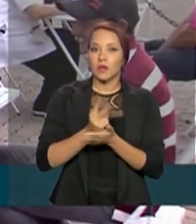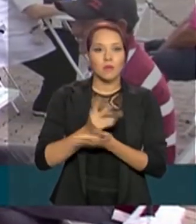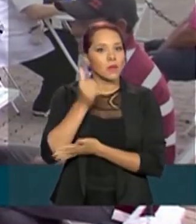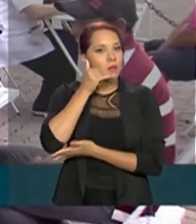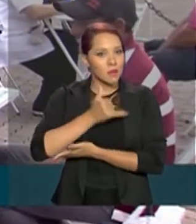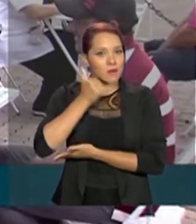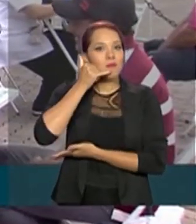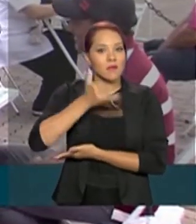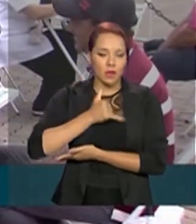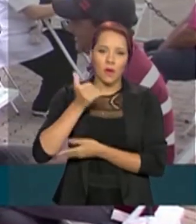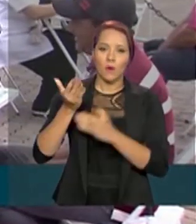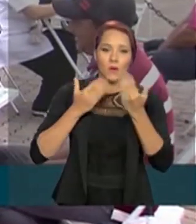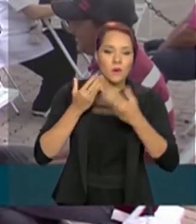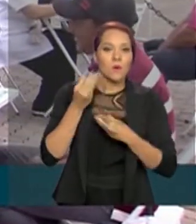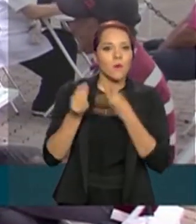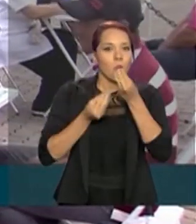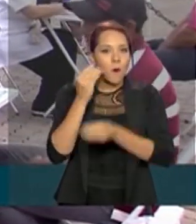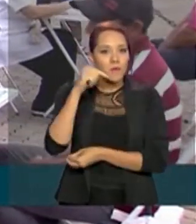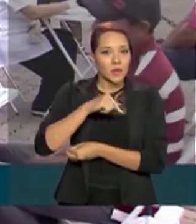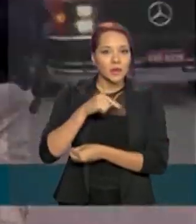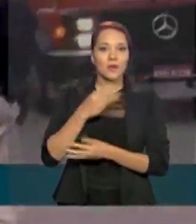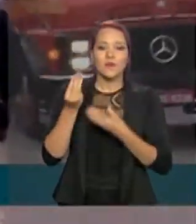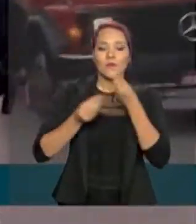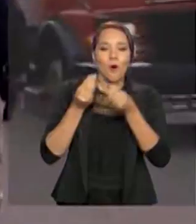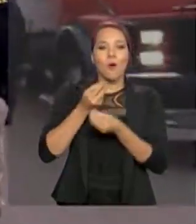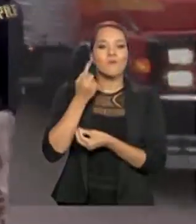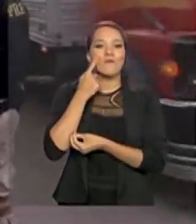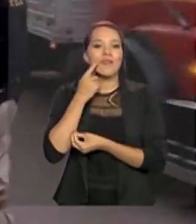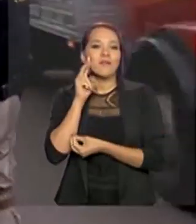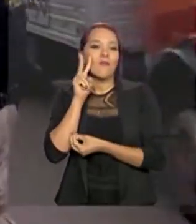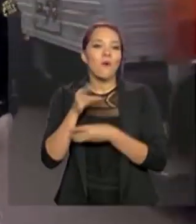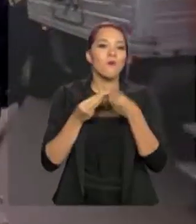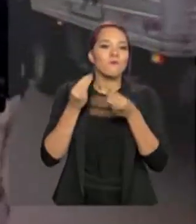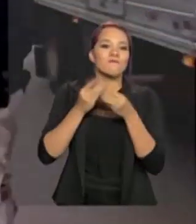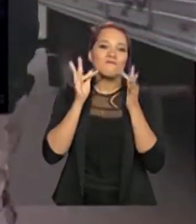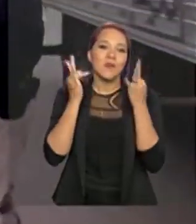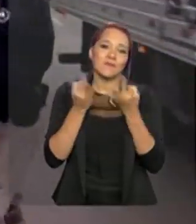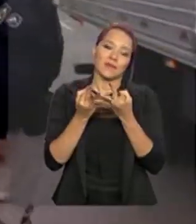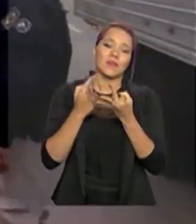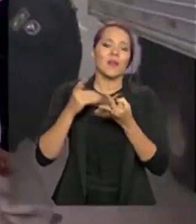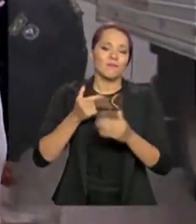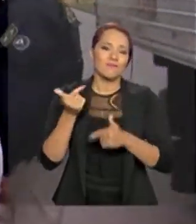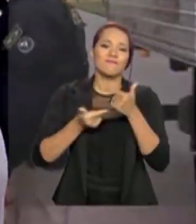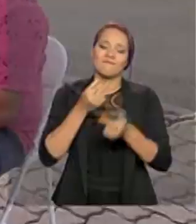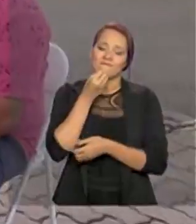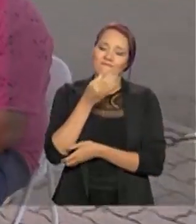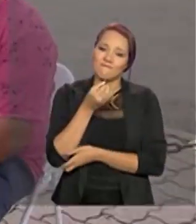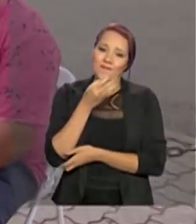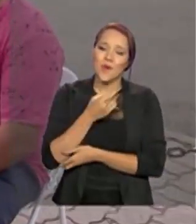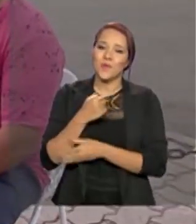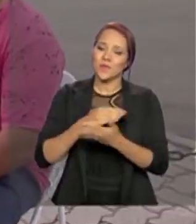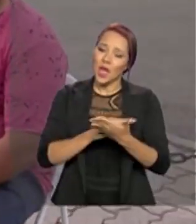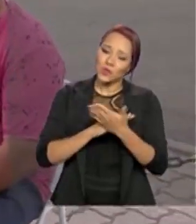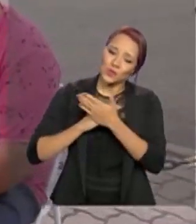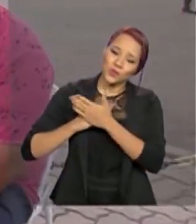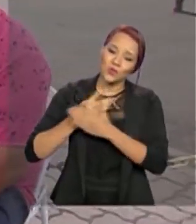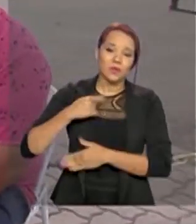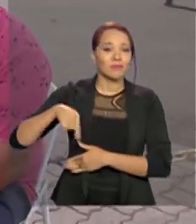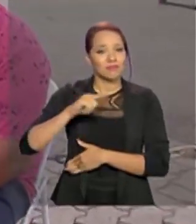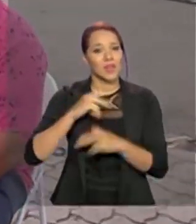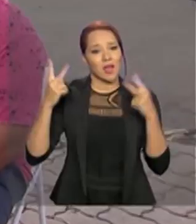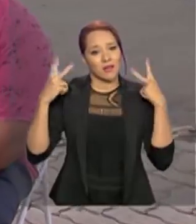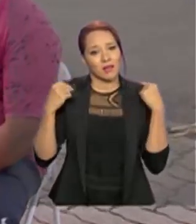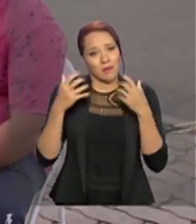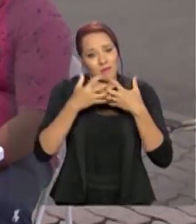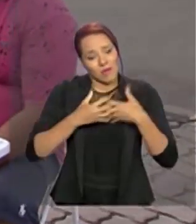e vendo como é que está aqui, como que eles estão lá. É uma ação muito boa, Ajuda muito nós, os caminhoneiros aí que estamos nas